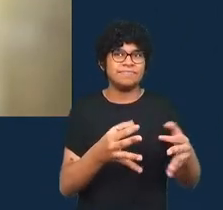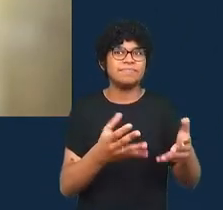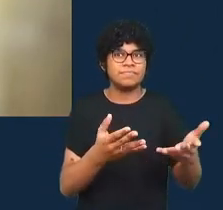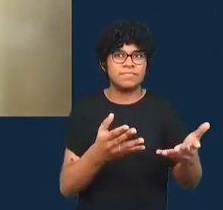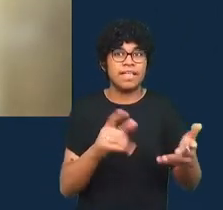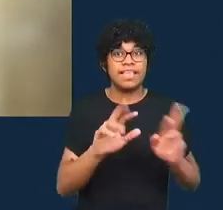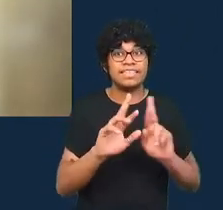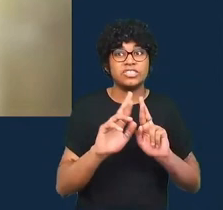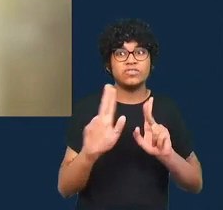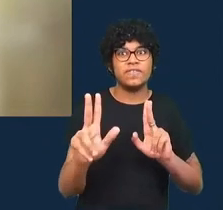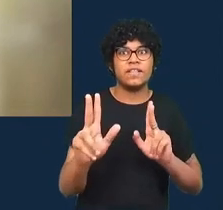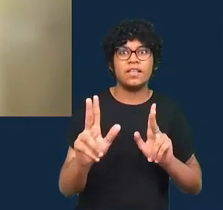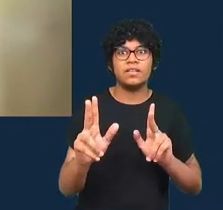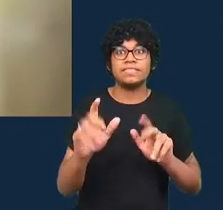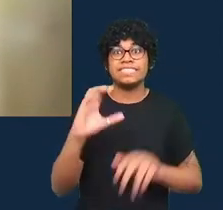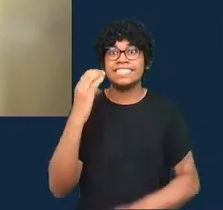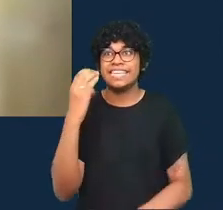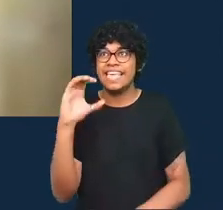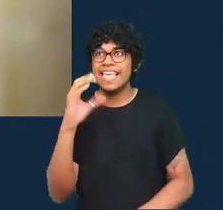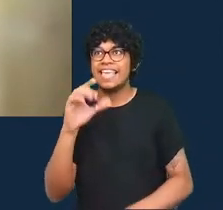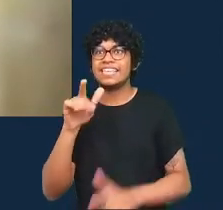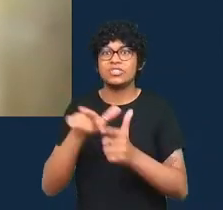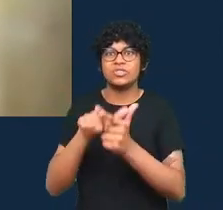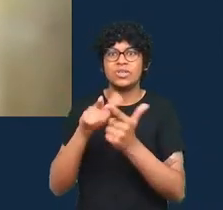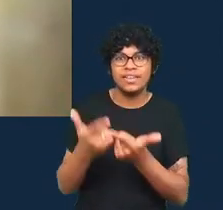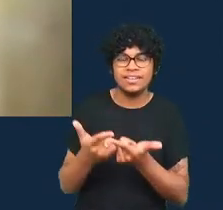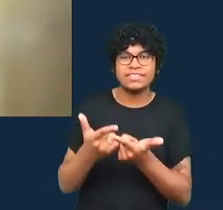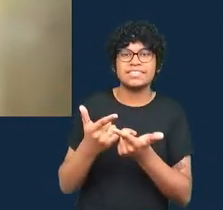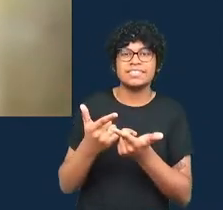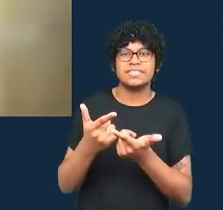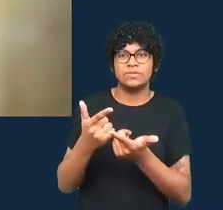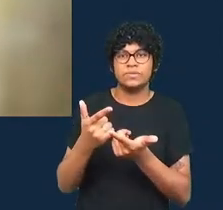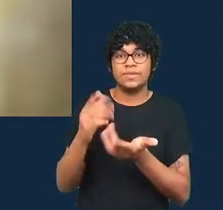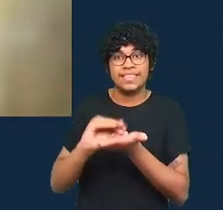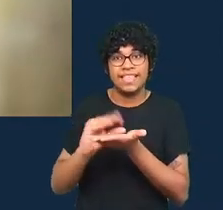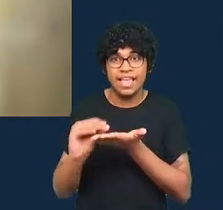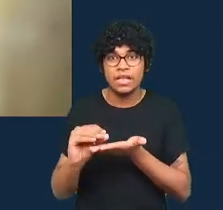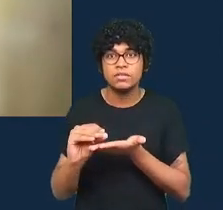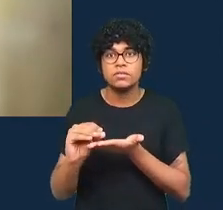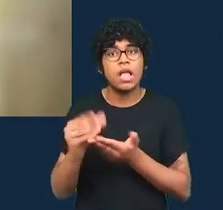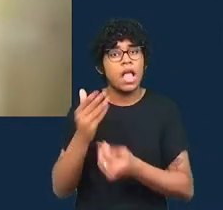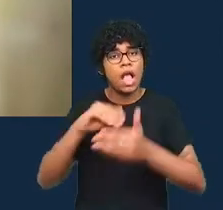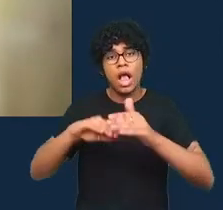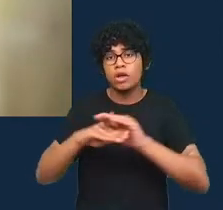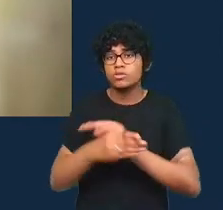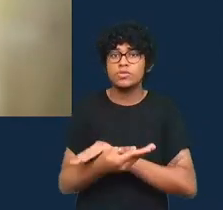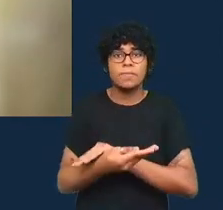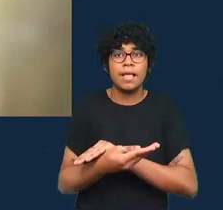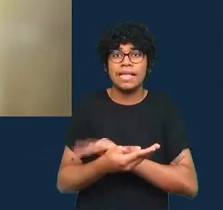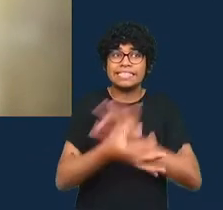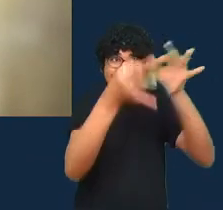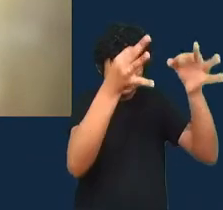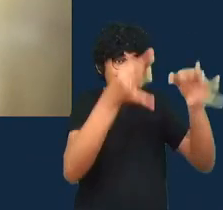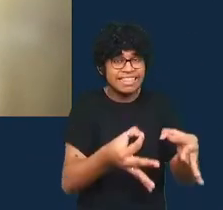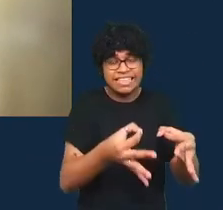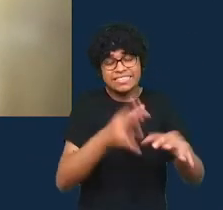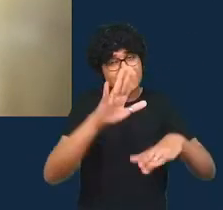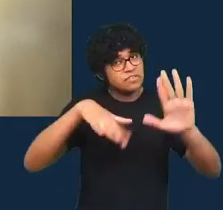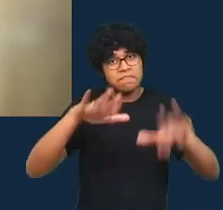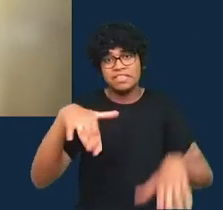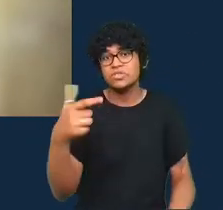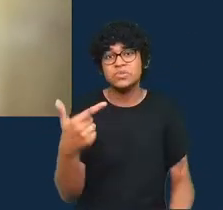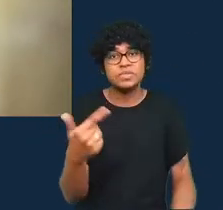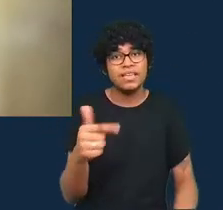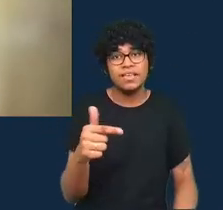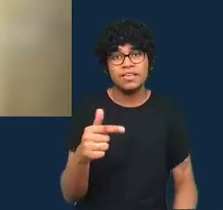jornalismo quais são os fatos ficarmos acostumados com o fato de que há incerteza em tudo e o que temos que prestar atenção